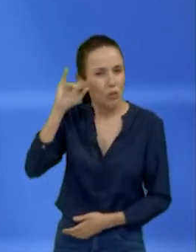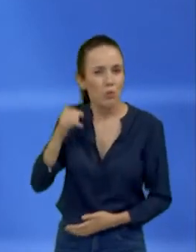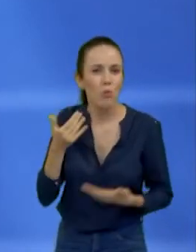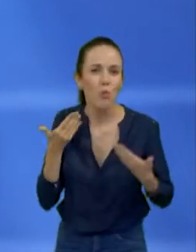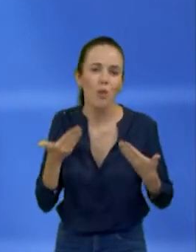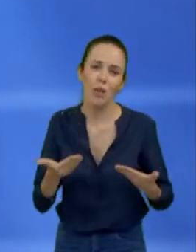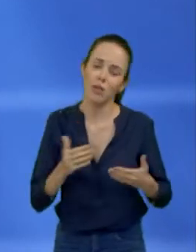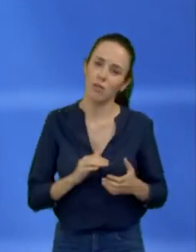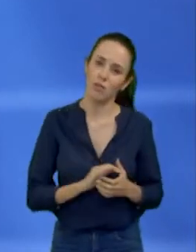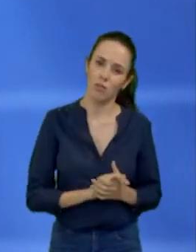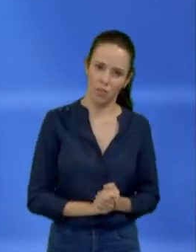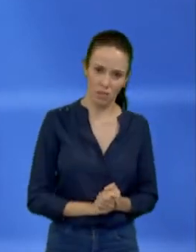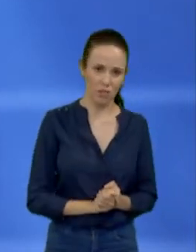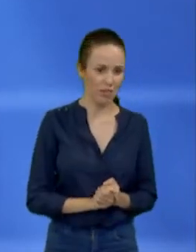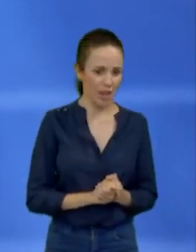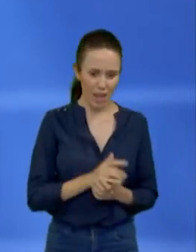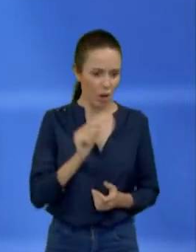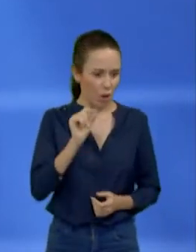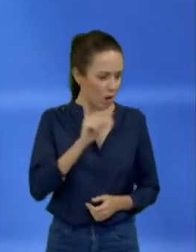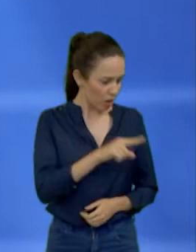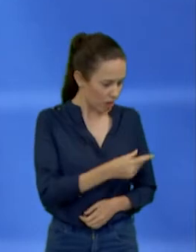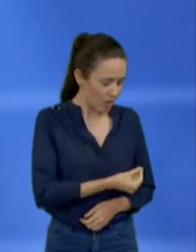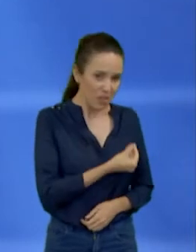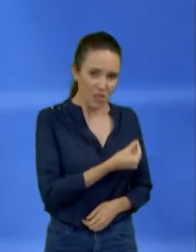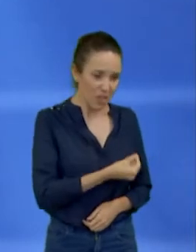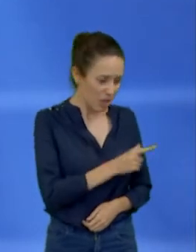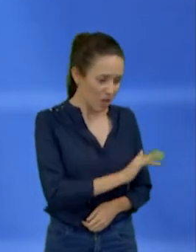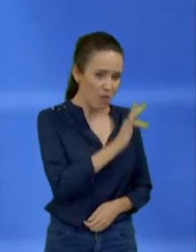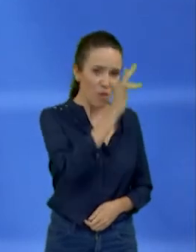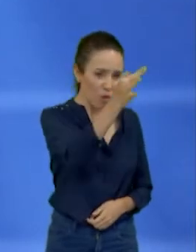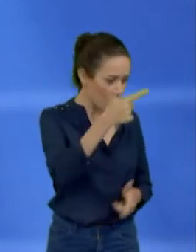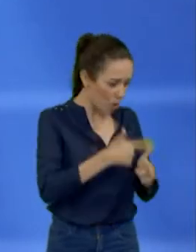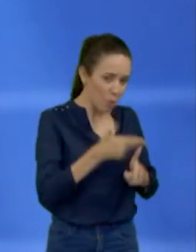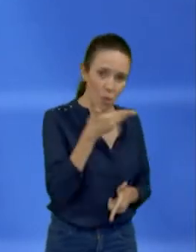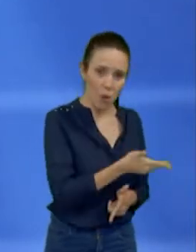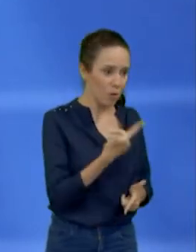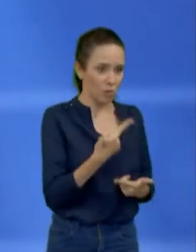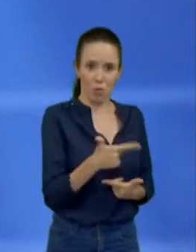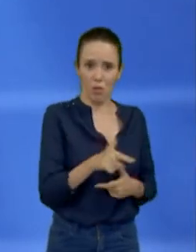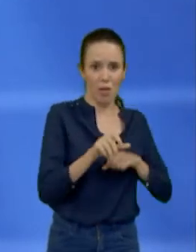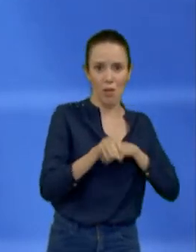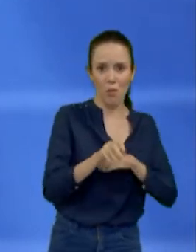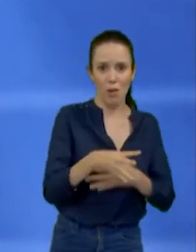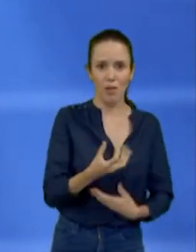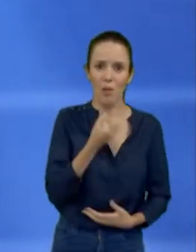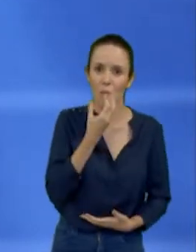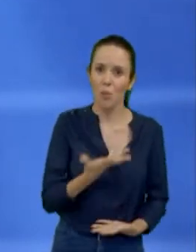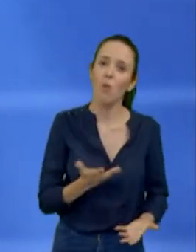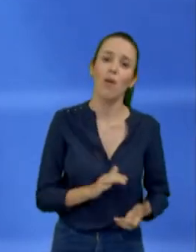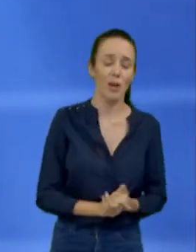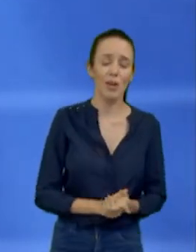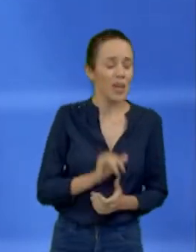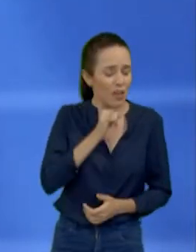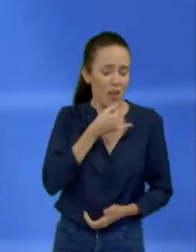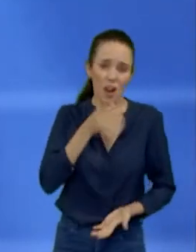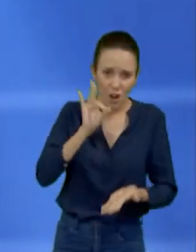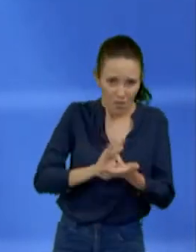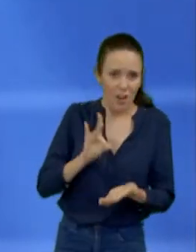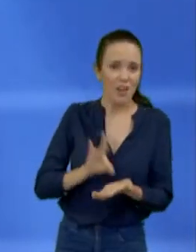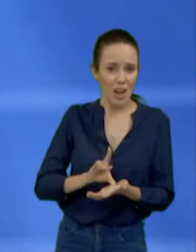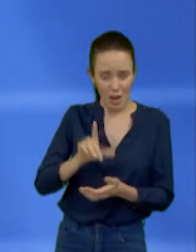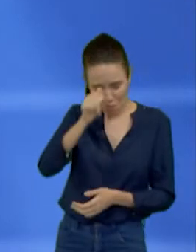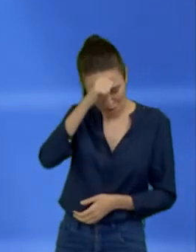estanque. O estrago é em longo prazo. Então, infelizmente, isso procede, como tantas outras